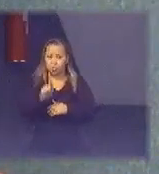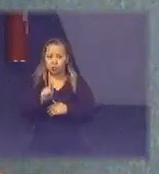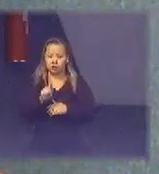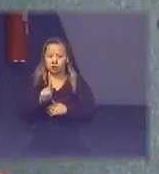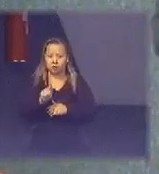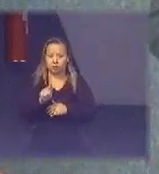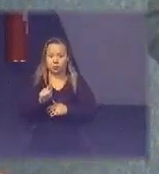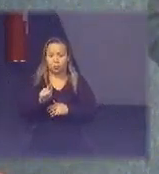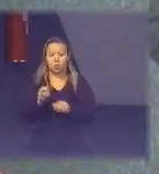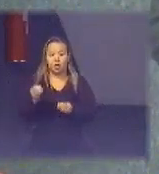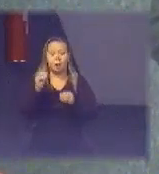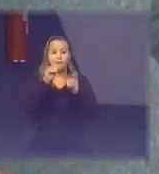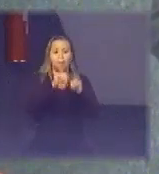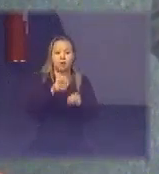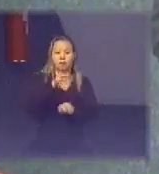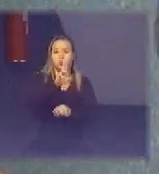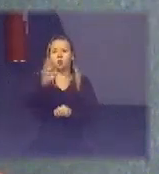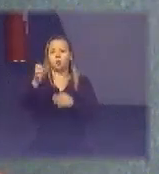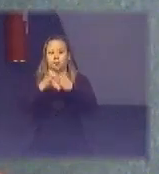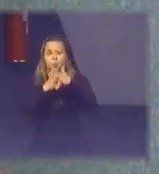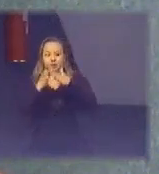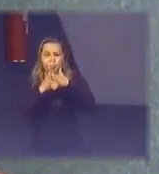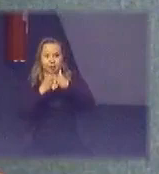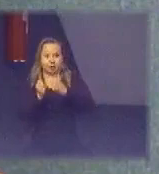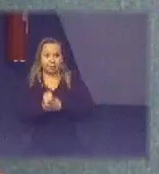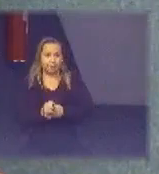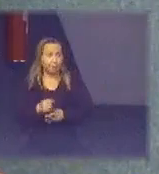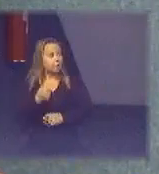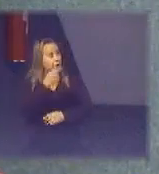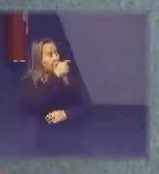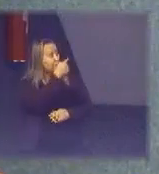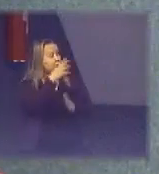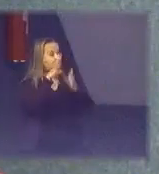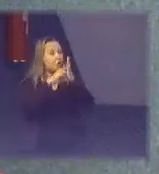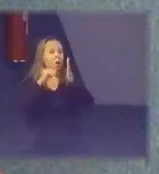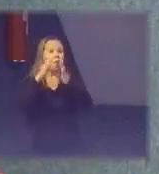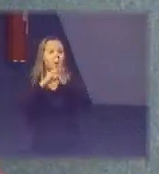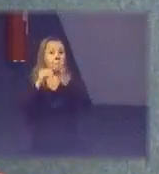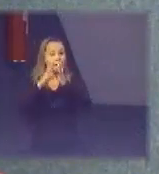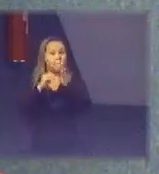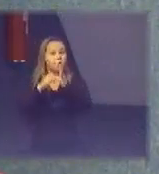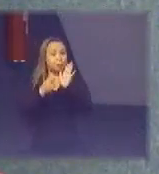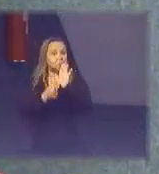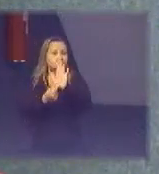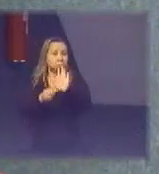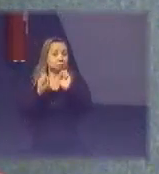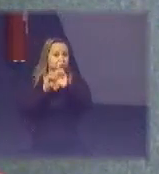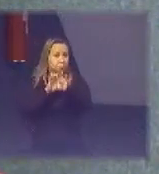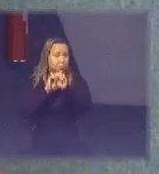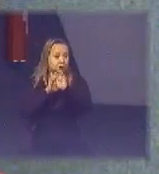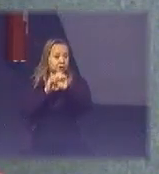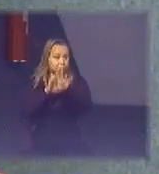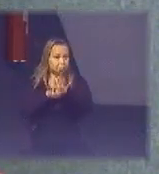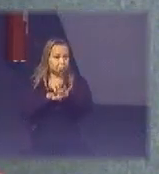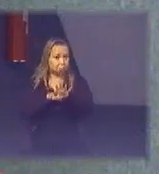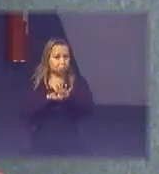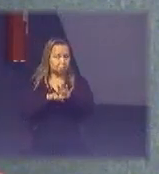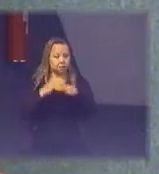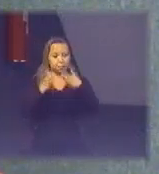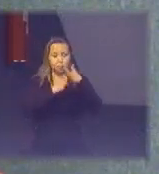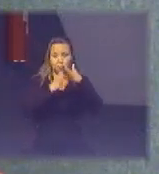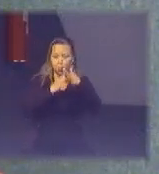uma empresa então está aqui a receita de bolo o que faz uma entidade gestora nada muito